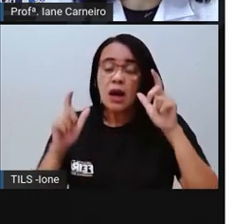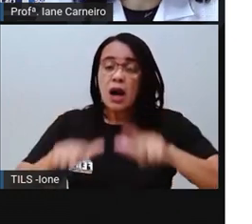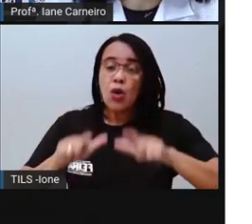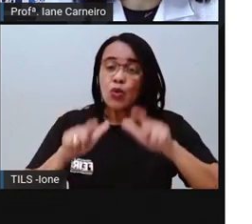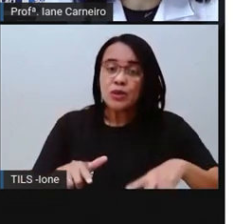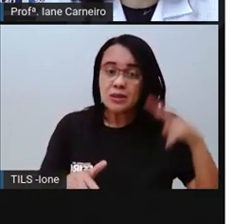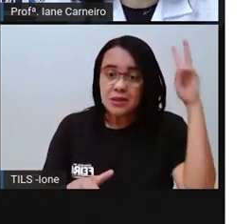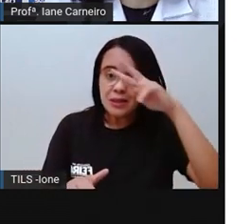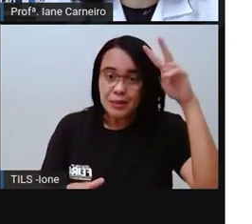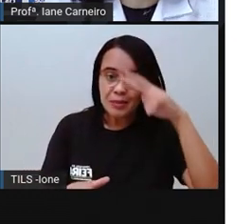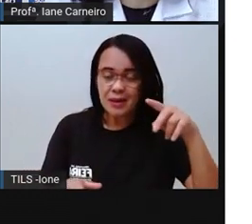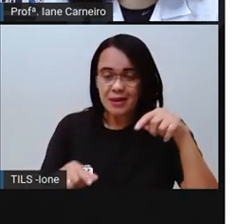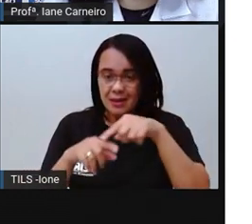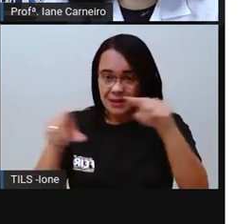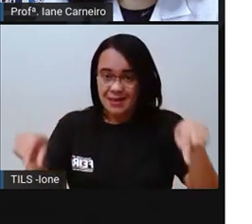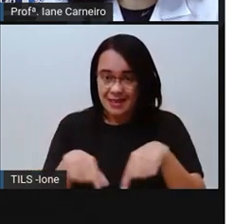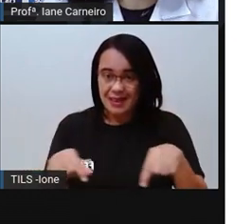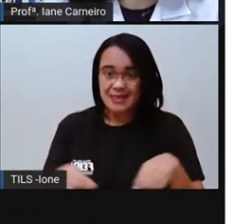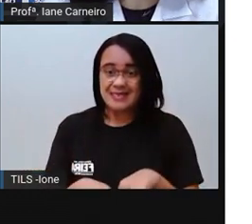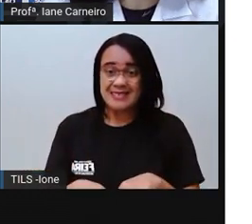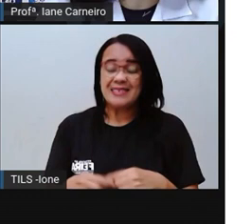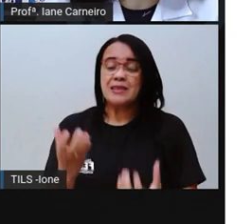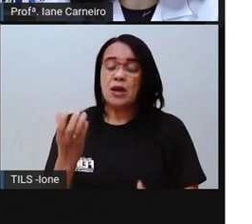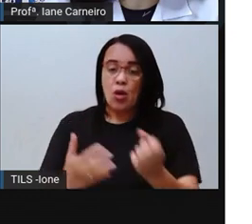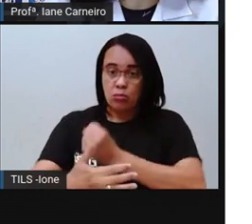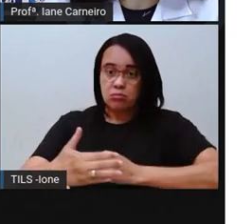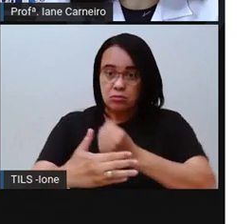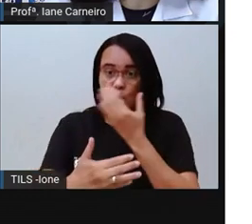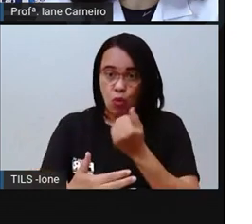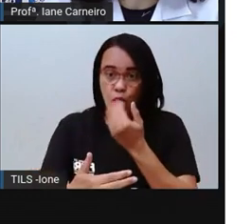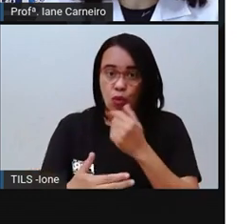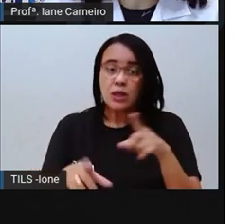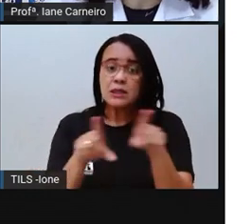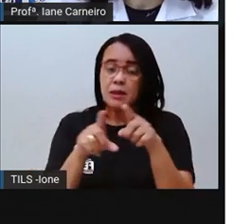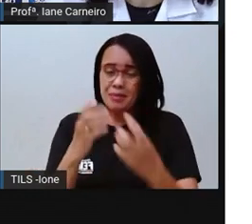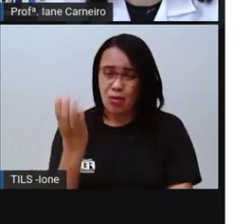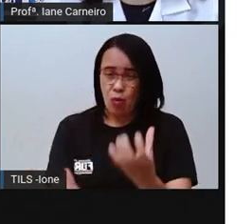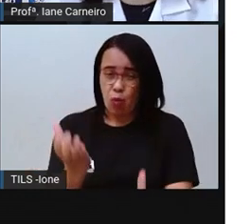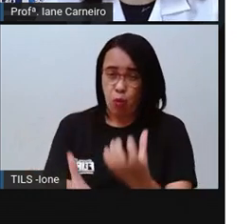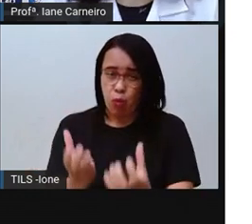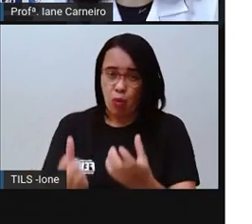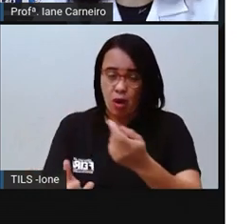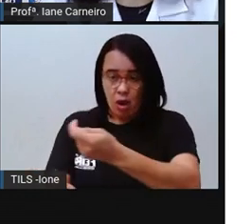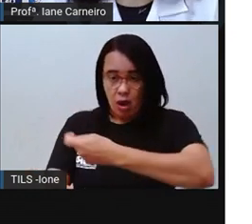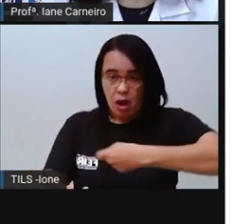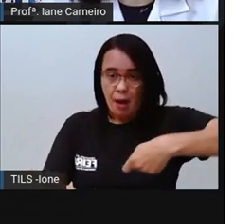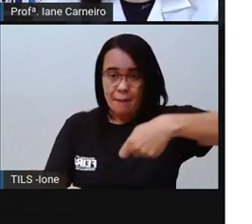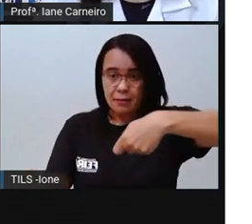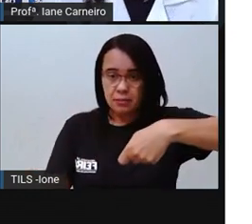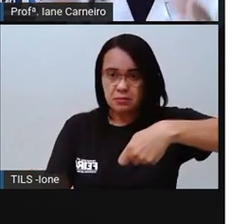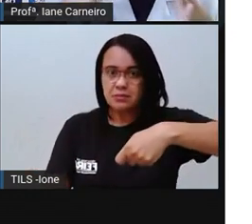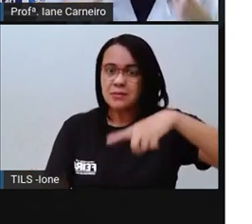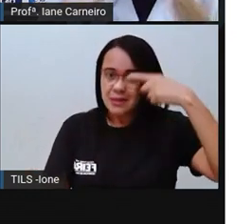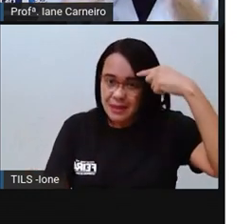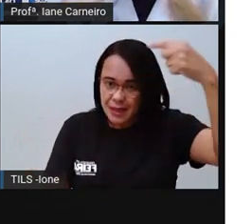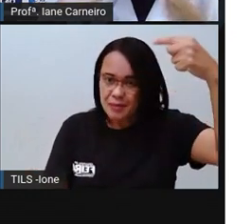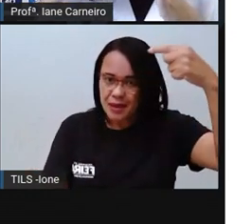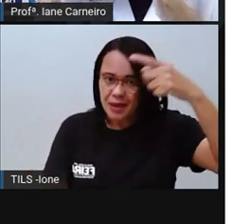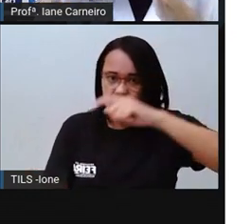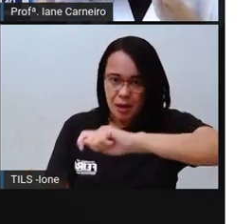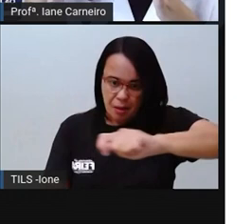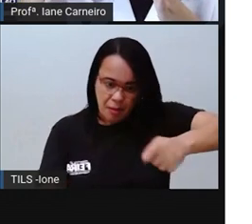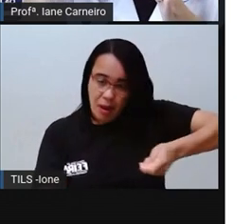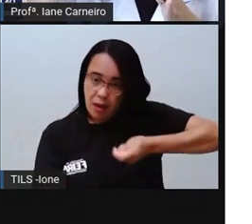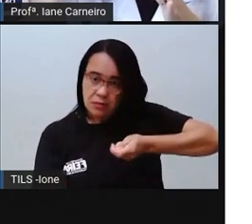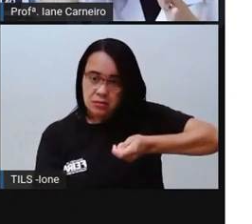falou? E essa, a panela, como é que a panela estava? Totalmente errada. Qual foi a dica que a Pró deu? A panela tem que ficar com